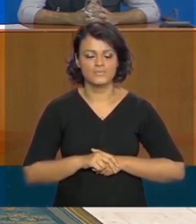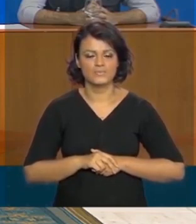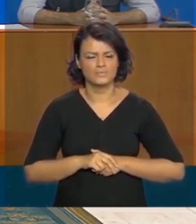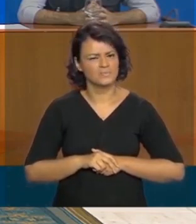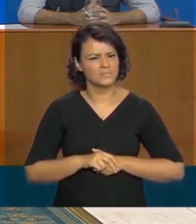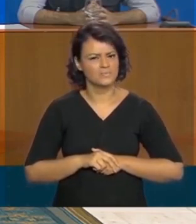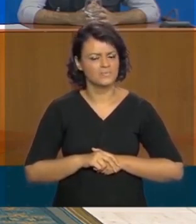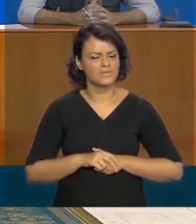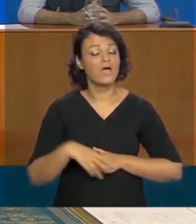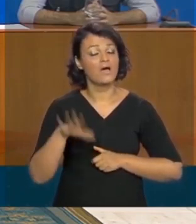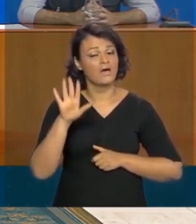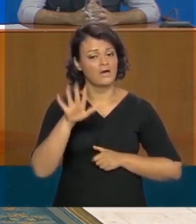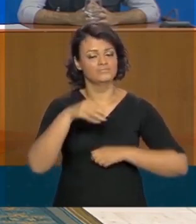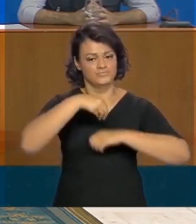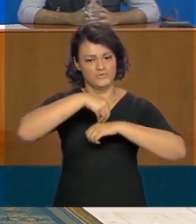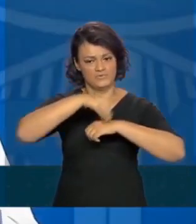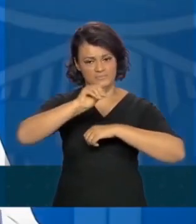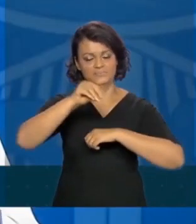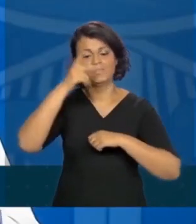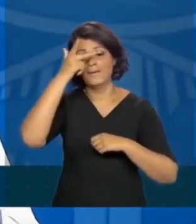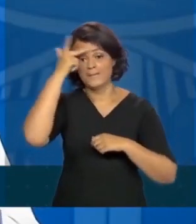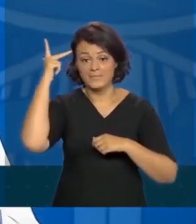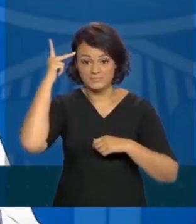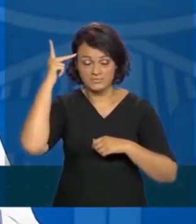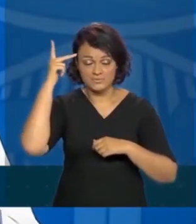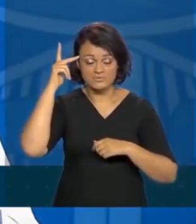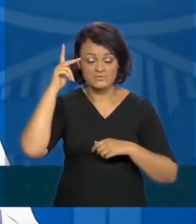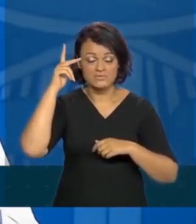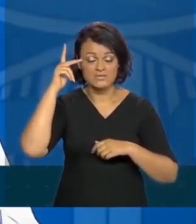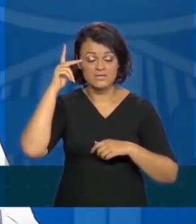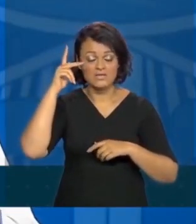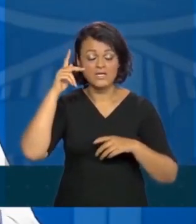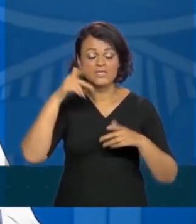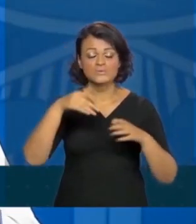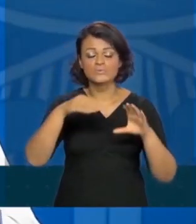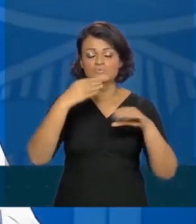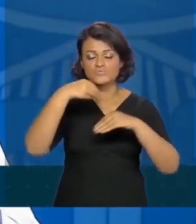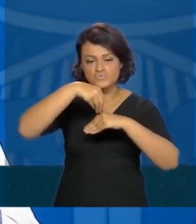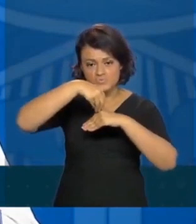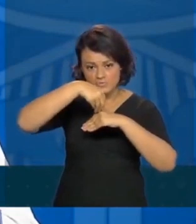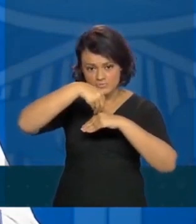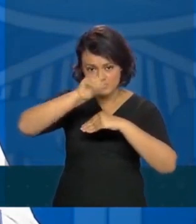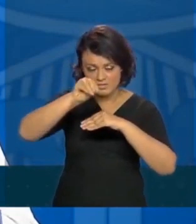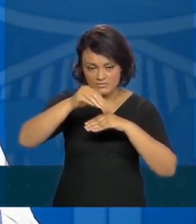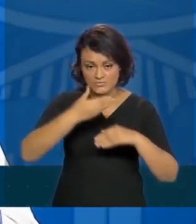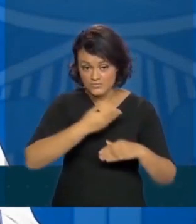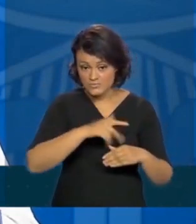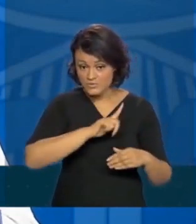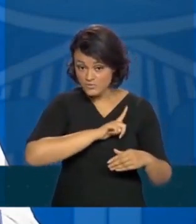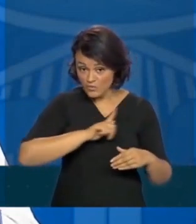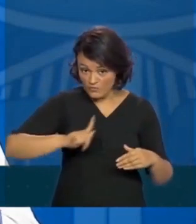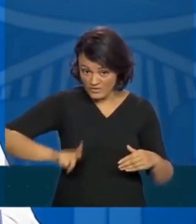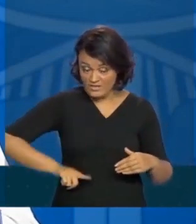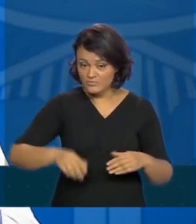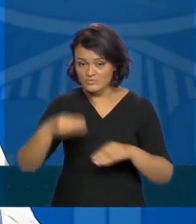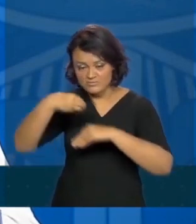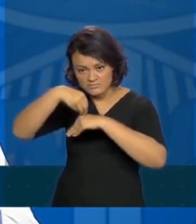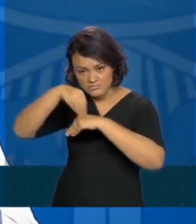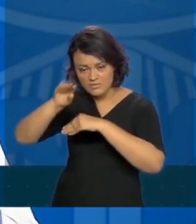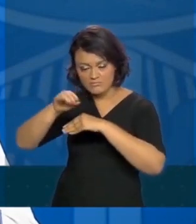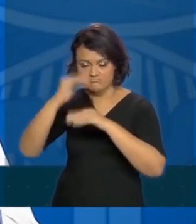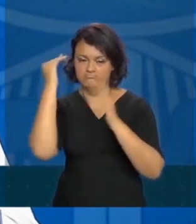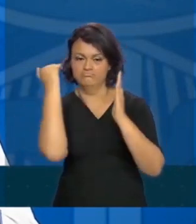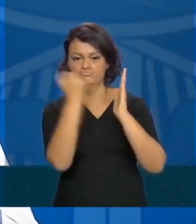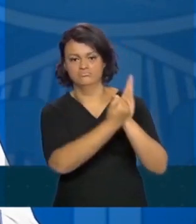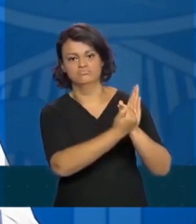nós recomendamos que as pessoas, todas elas, atendam as recomendações dos governadores dos seus estados que